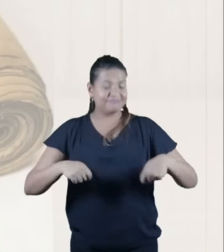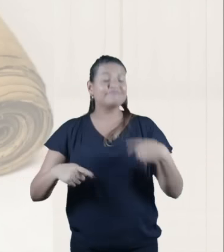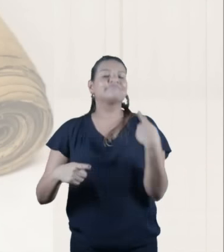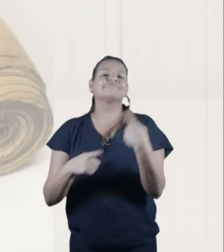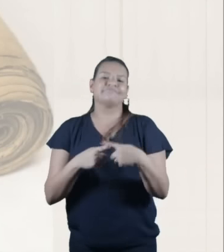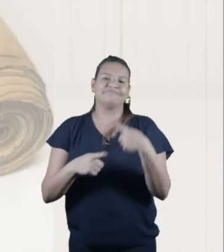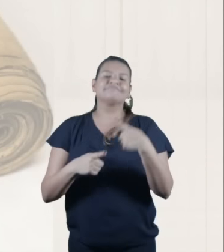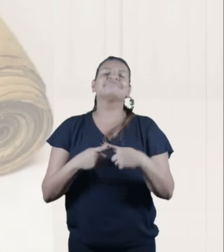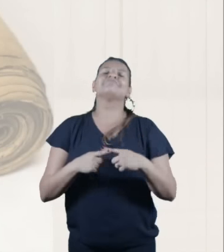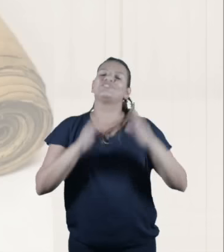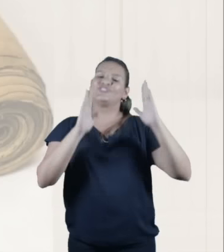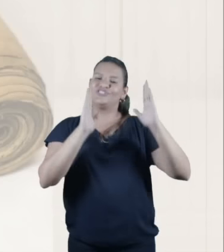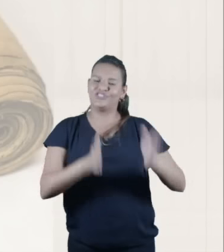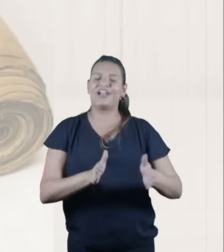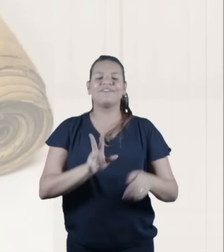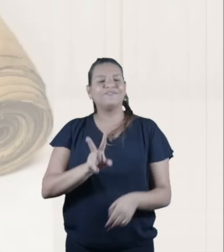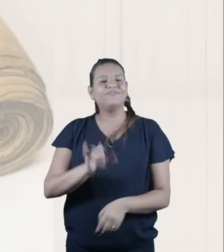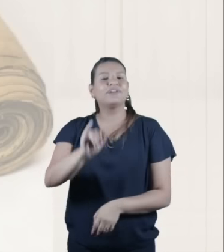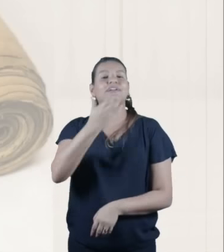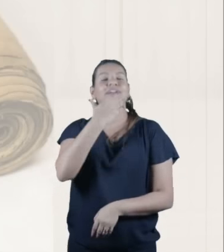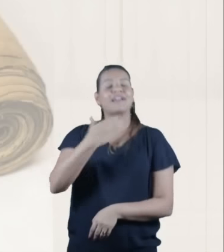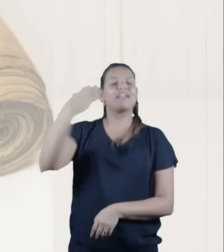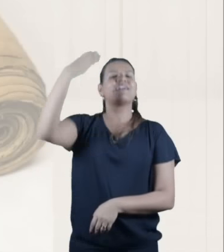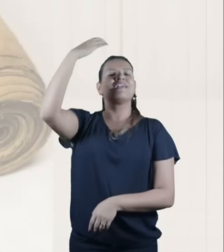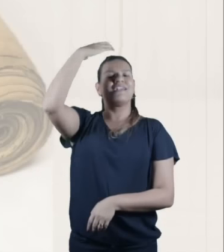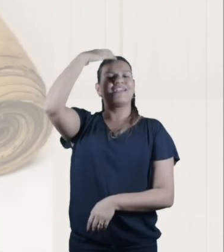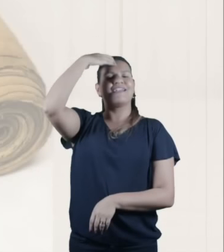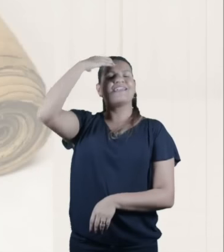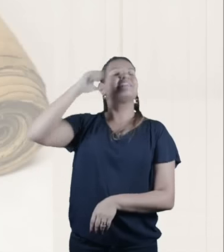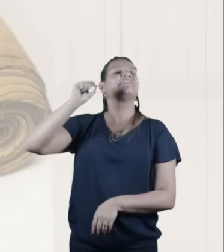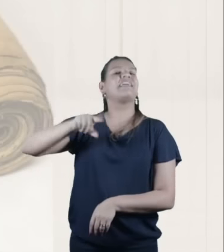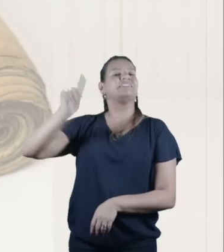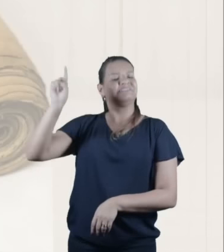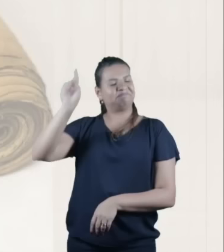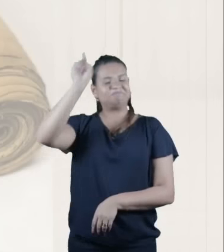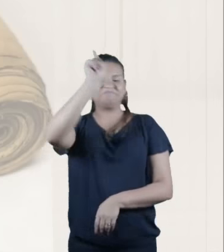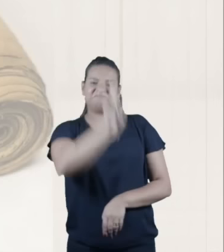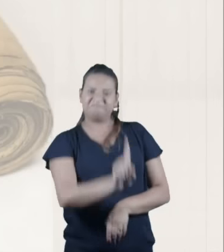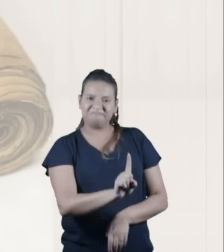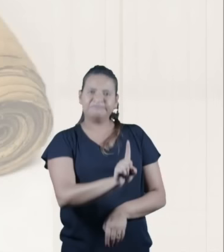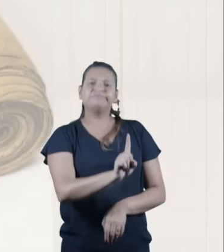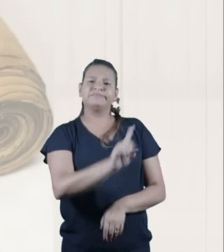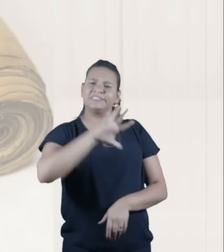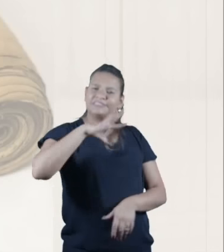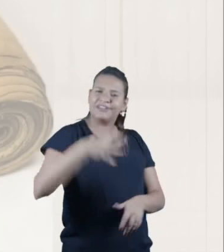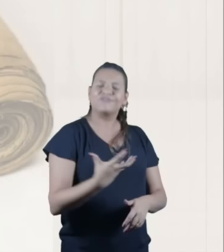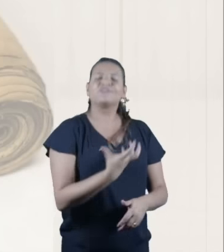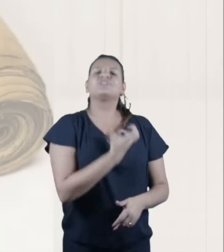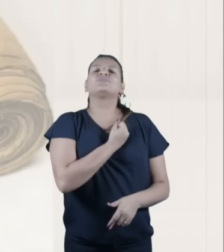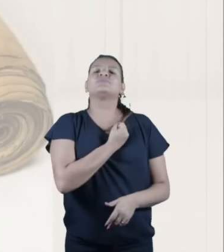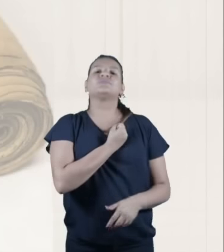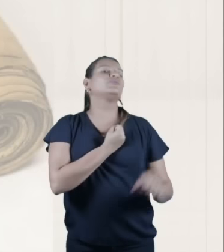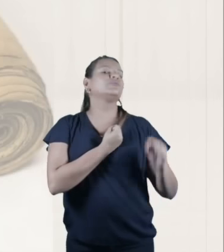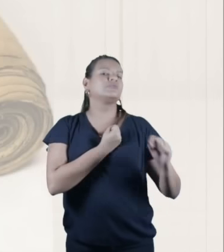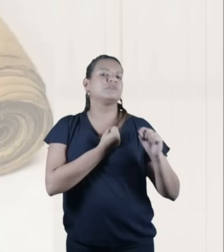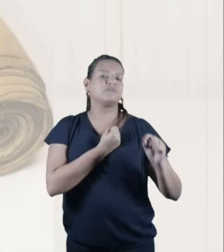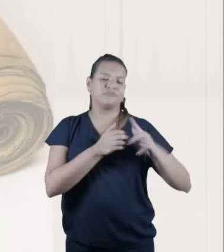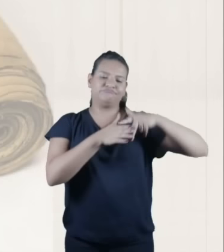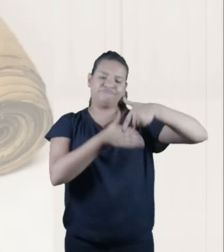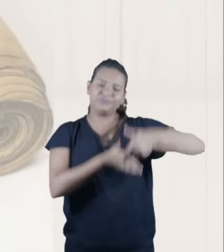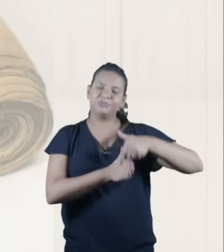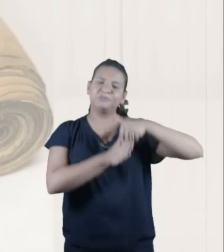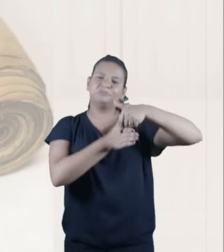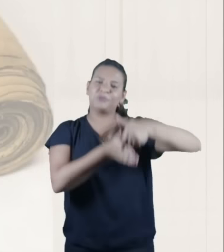eis que o teu rei virá a ti, justo e salvador, pobre e montado em um jumento, e sobre um